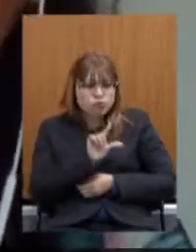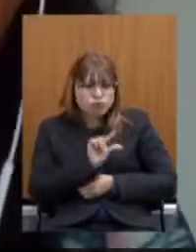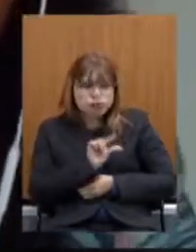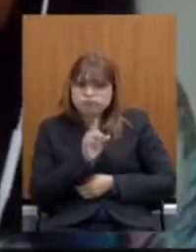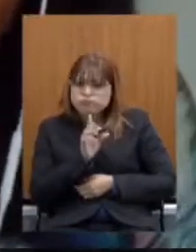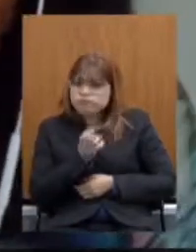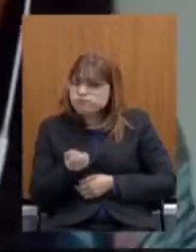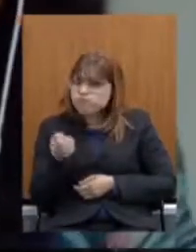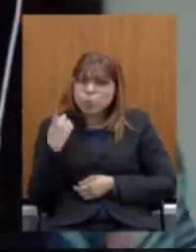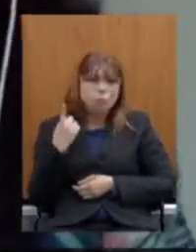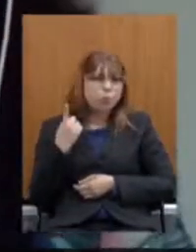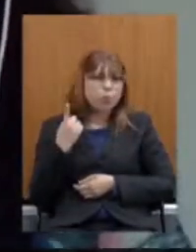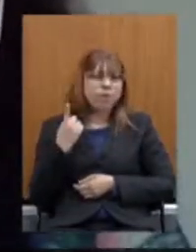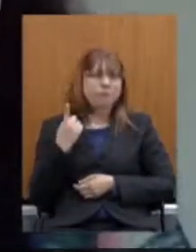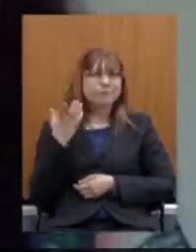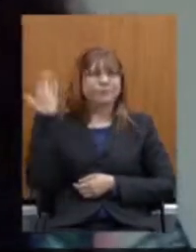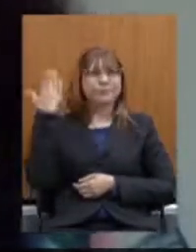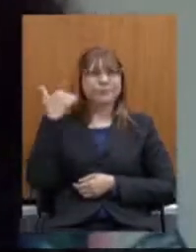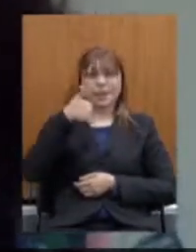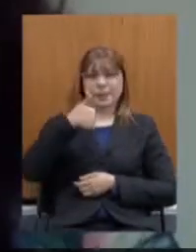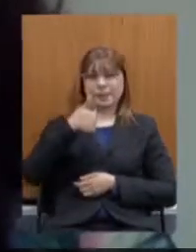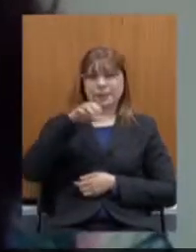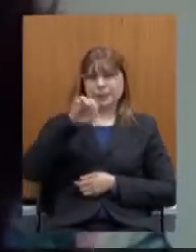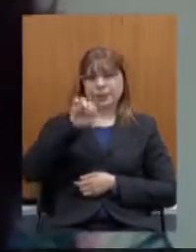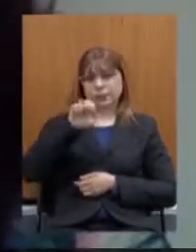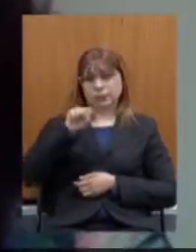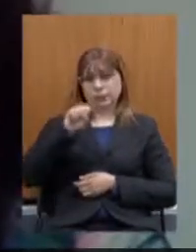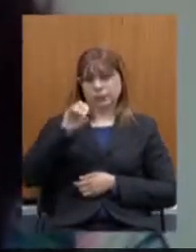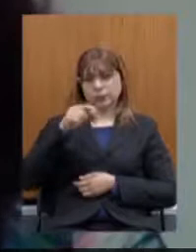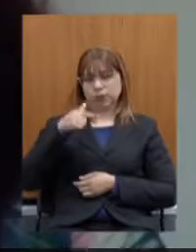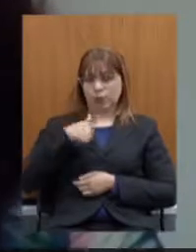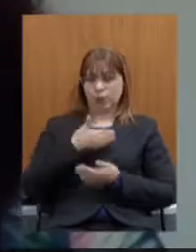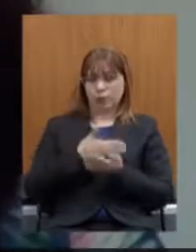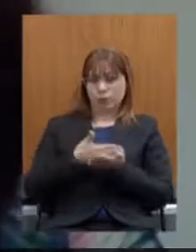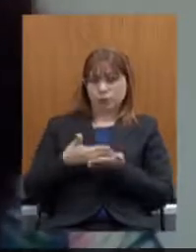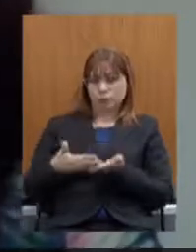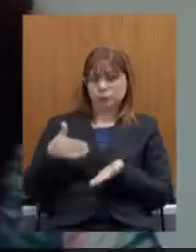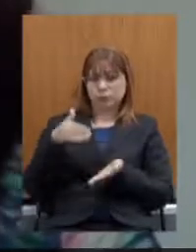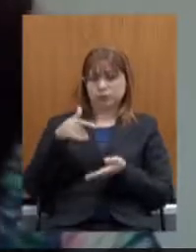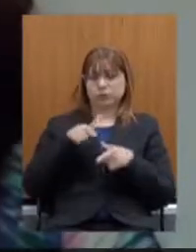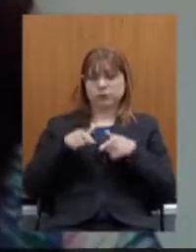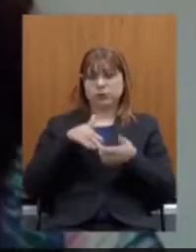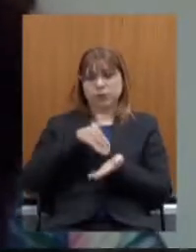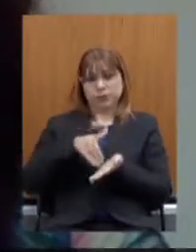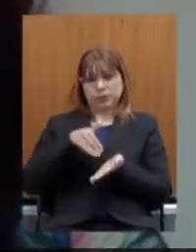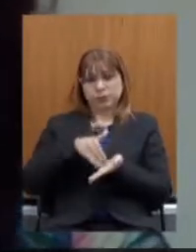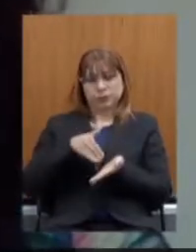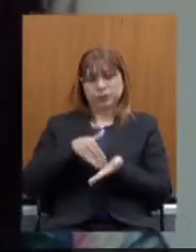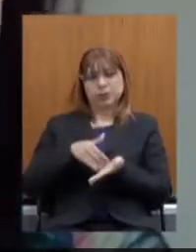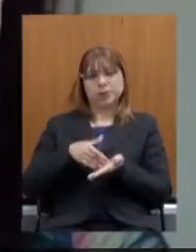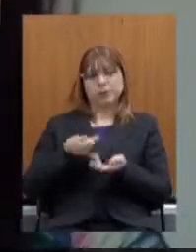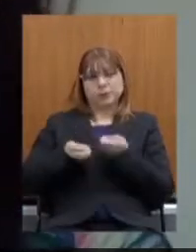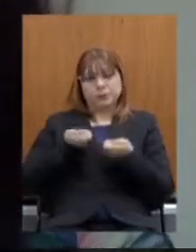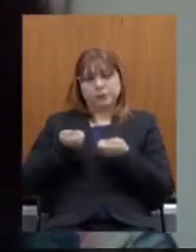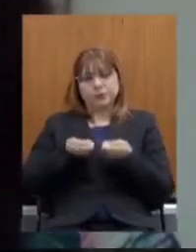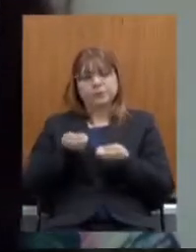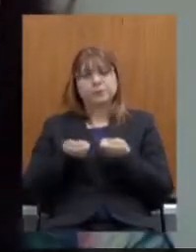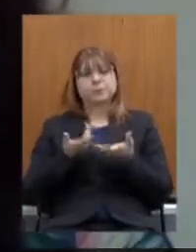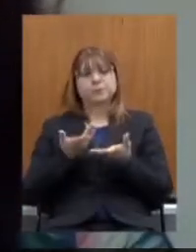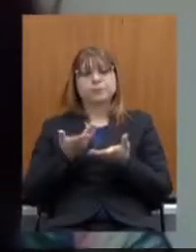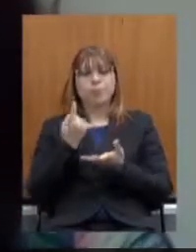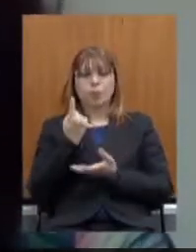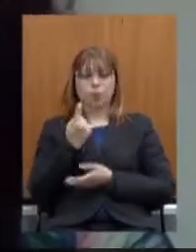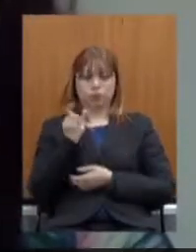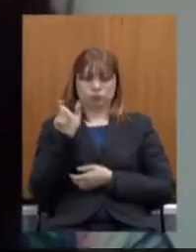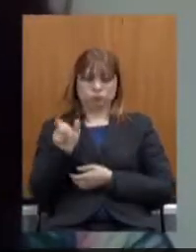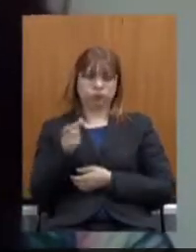digo, na década de 80, quando eu entrei na Secretaria da Fazenda, o falecimento de um colega